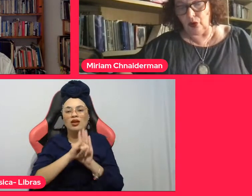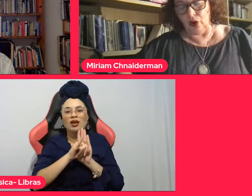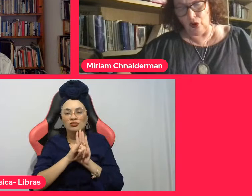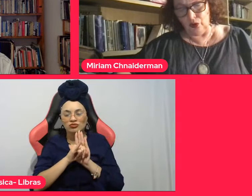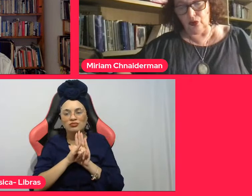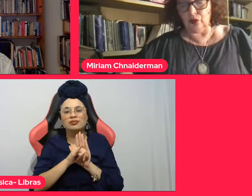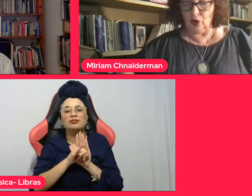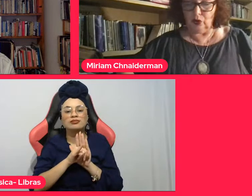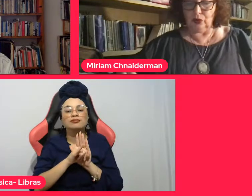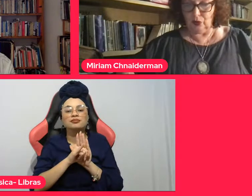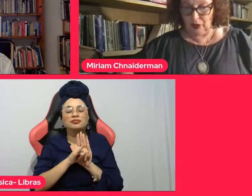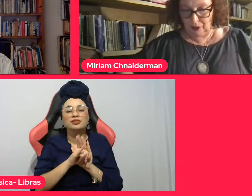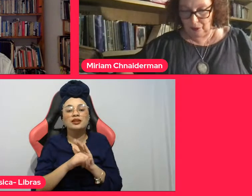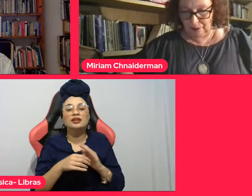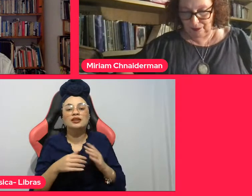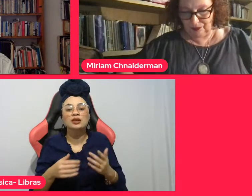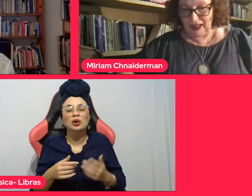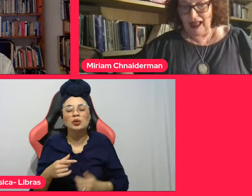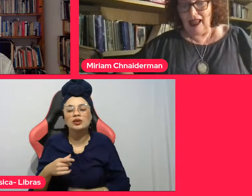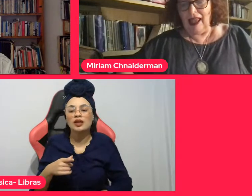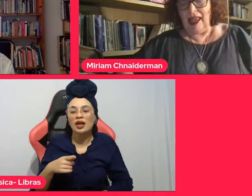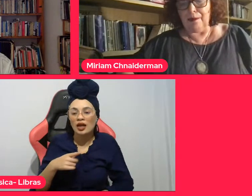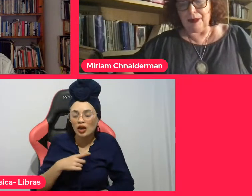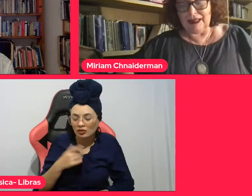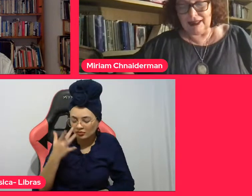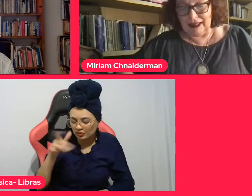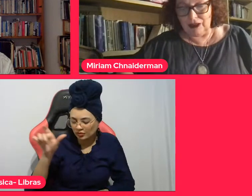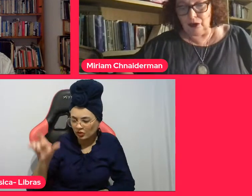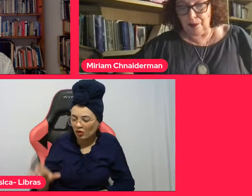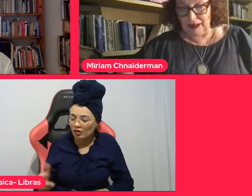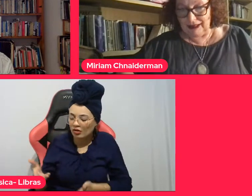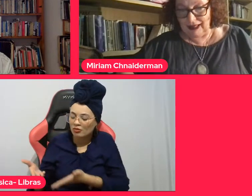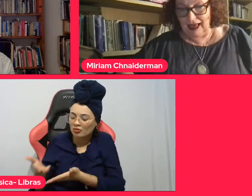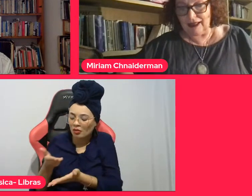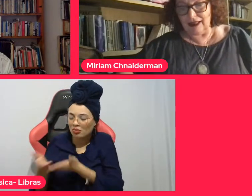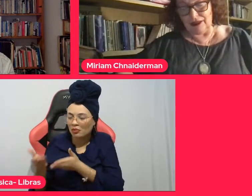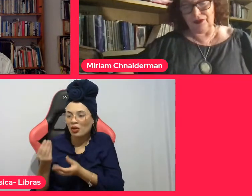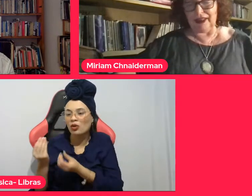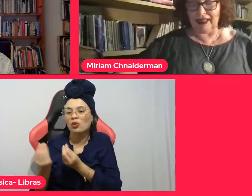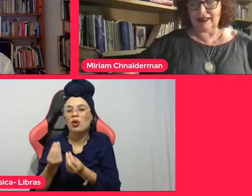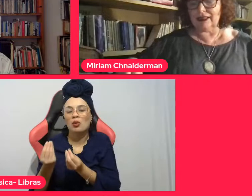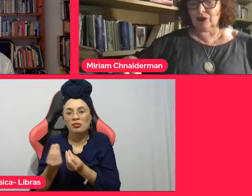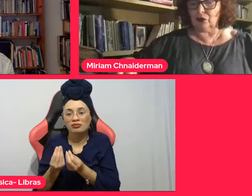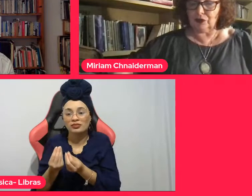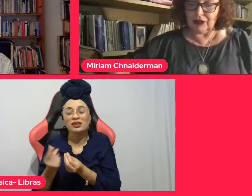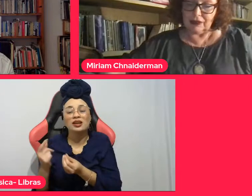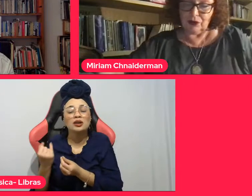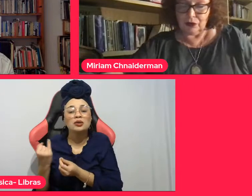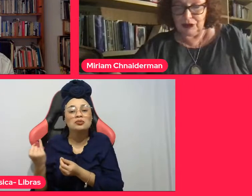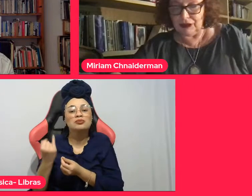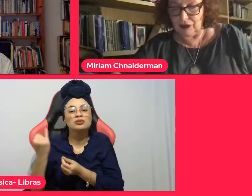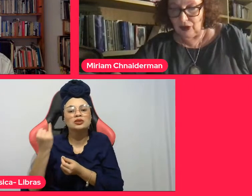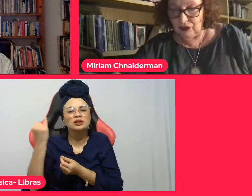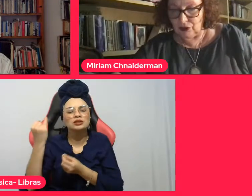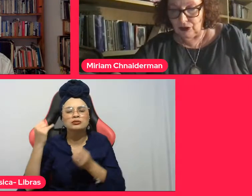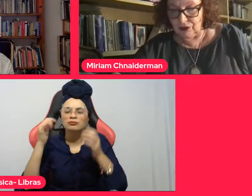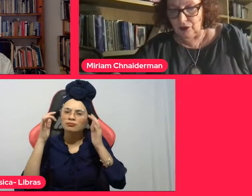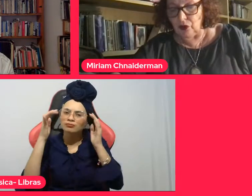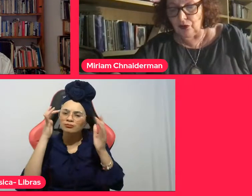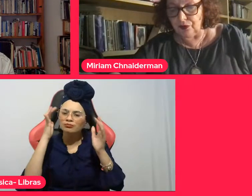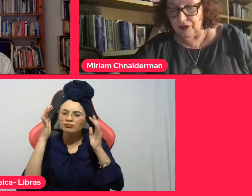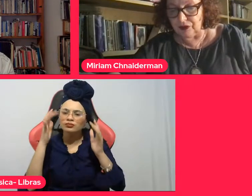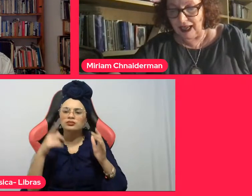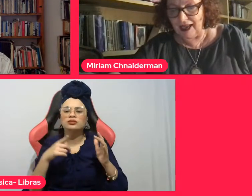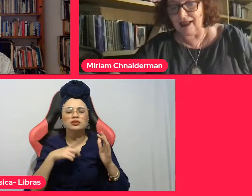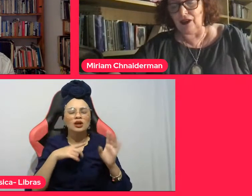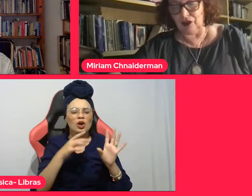outro, ou um outro eu. é preciso pensar que diferentes contextos e situações